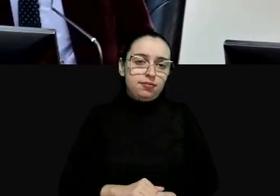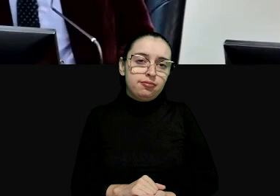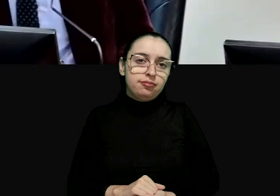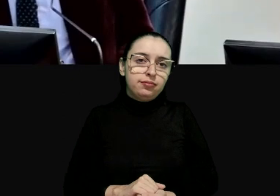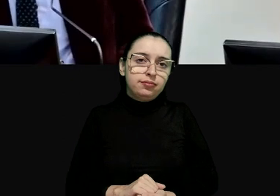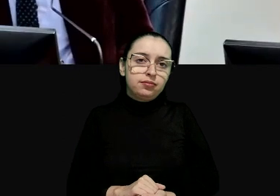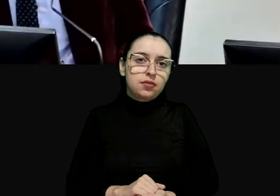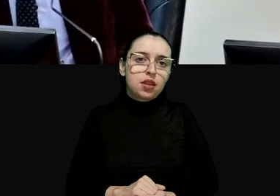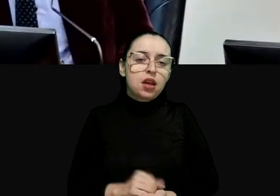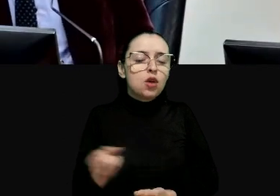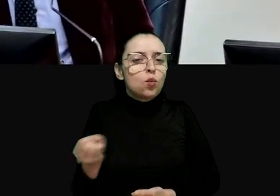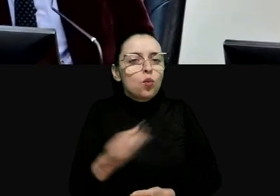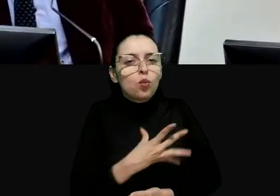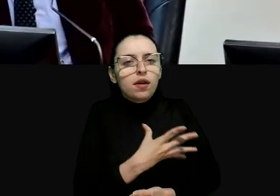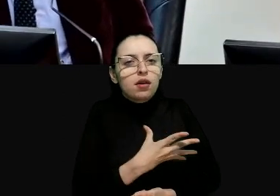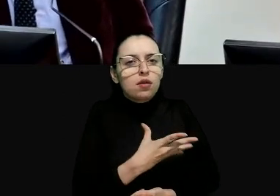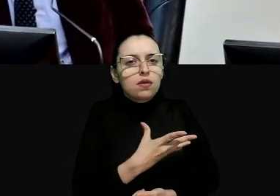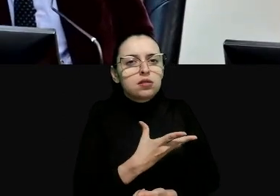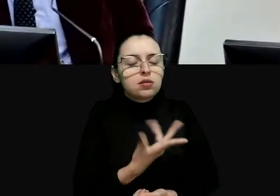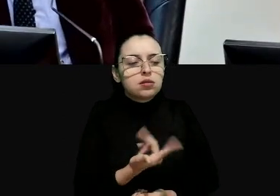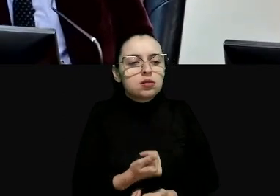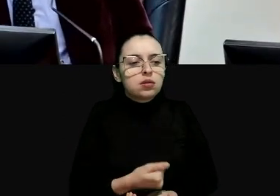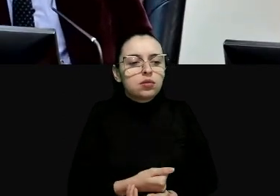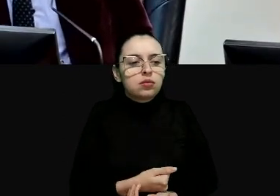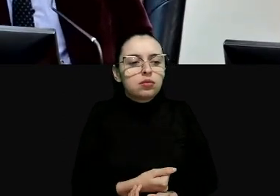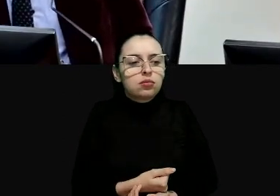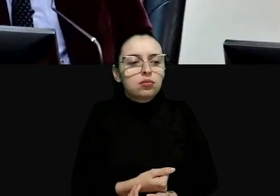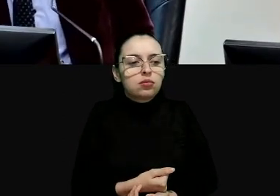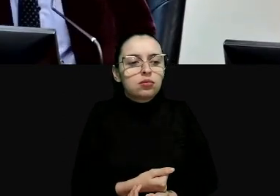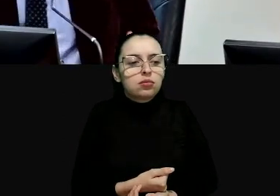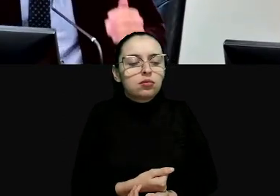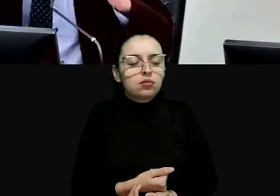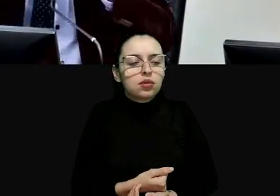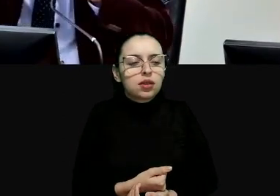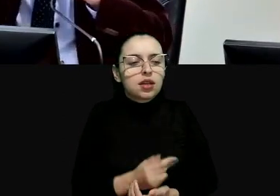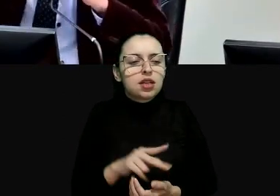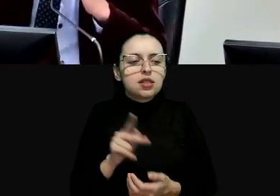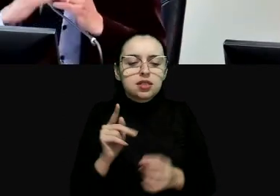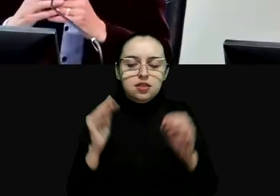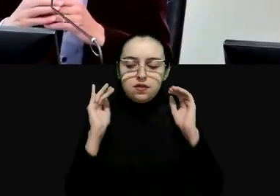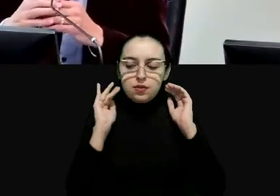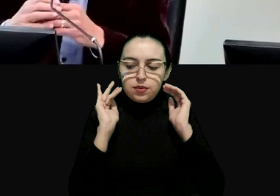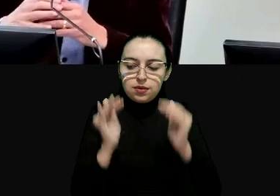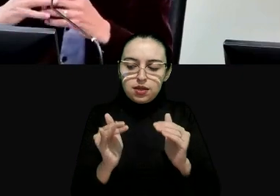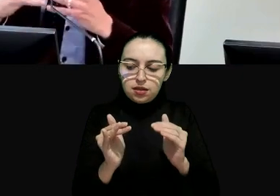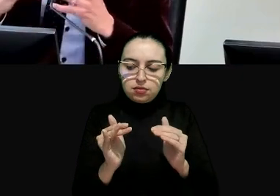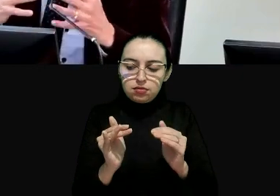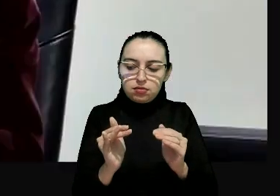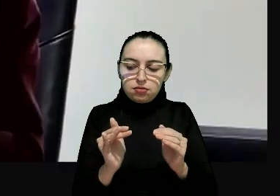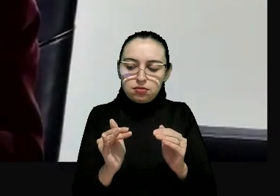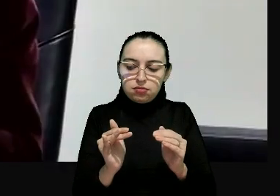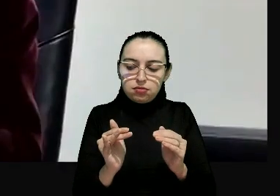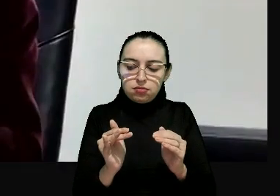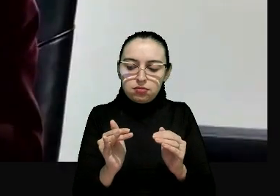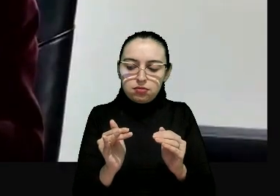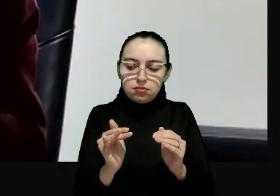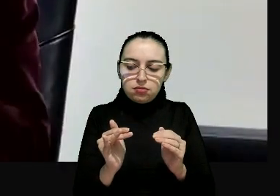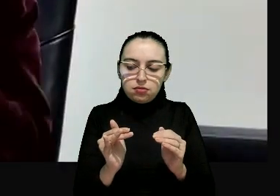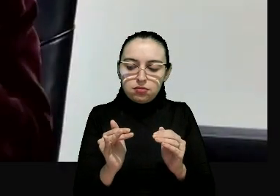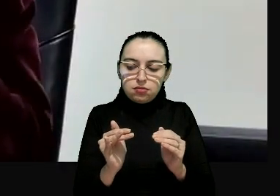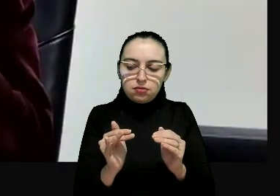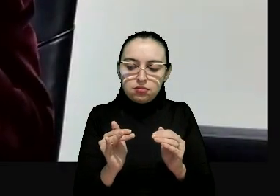a inovação é que a brecha entre o que